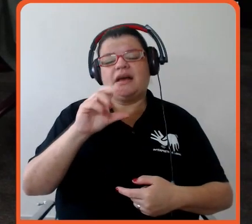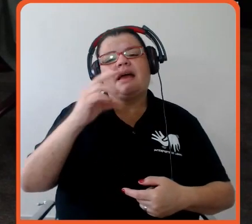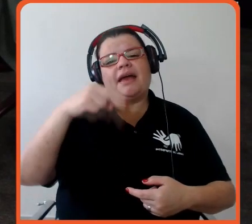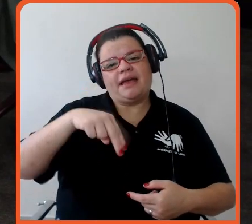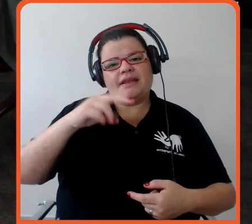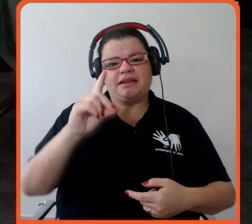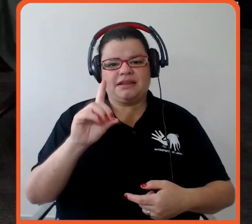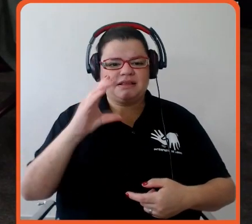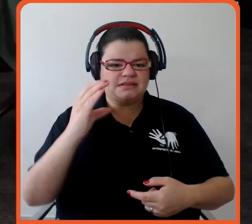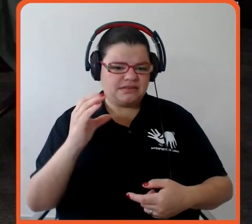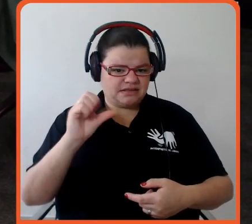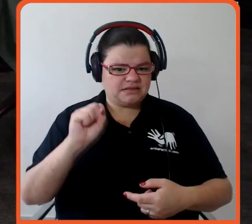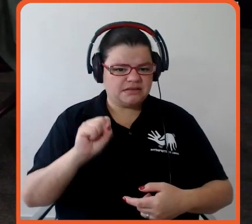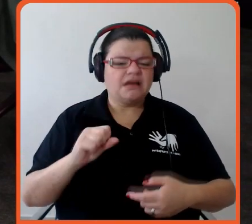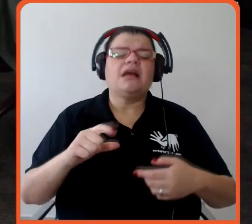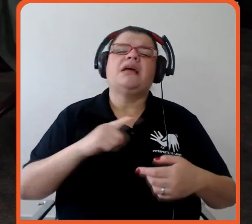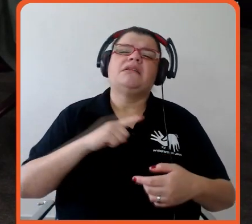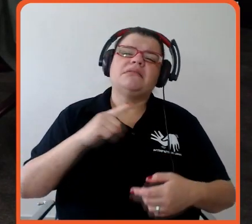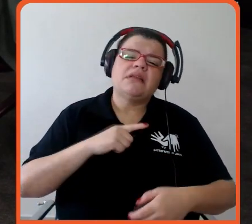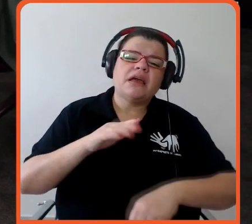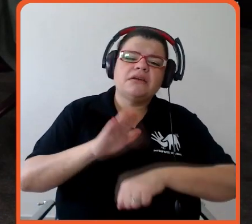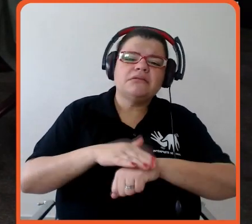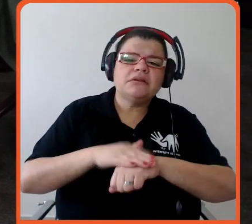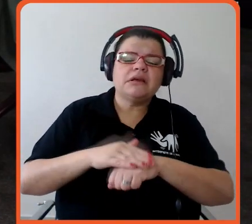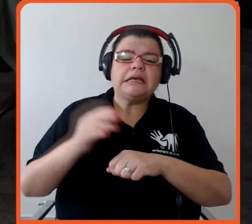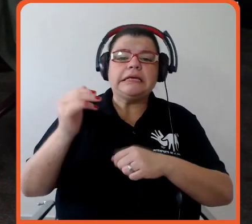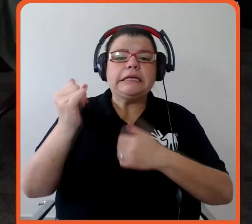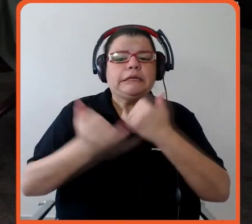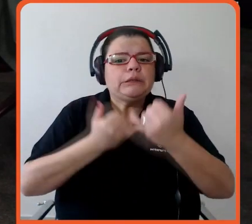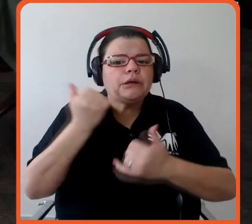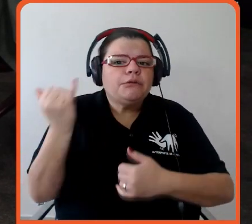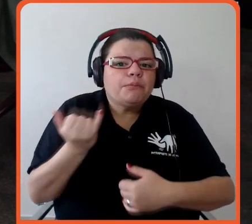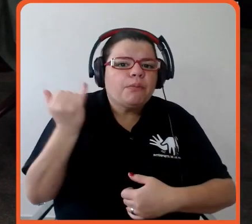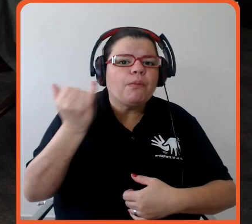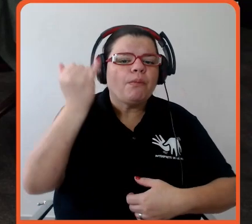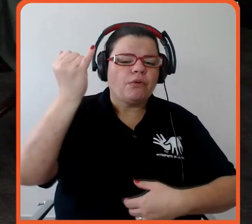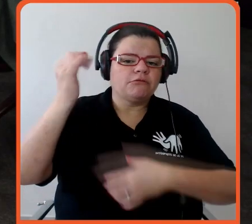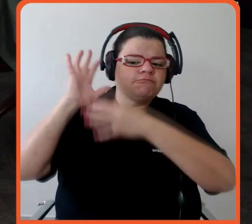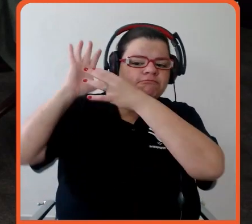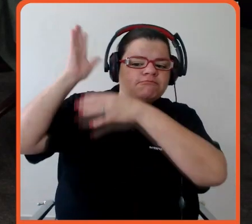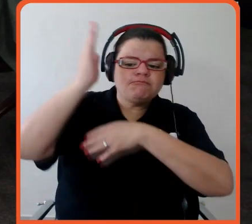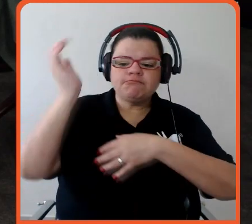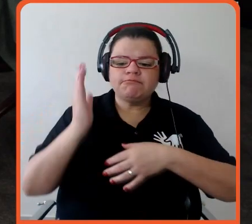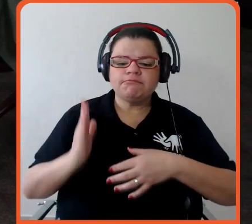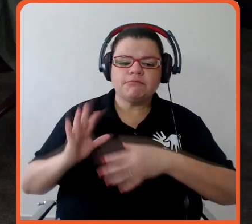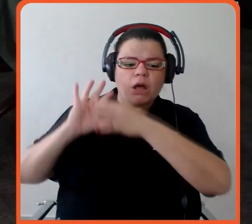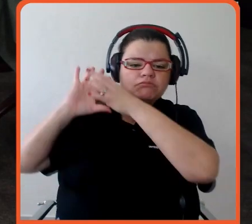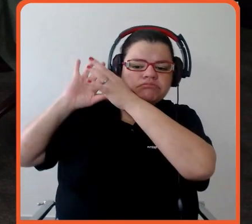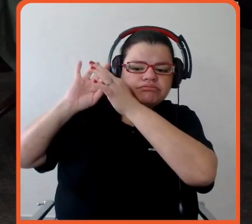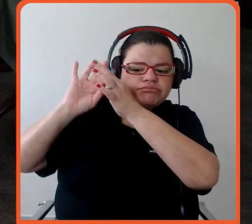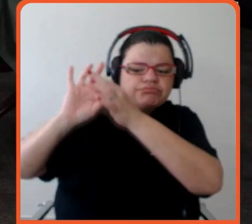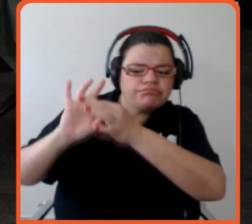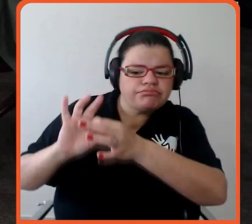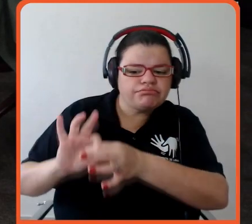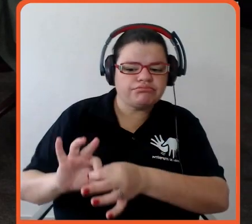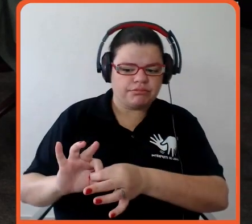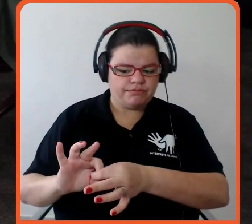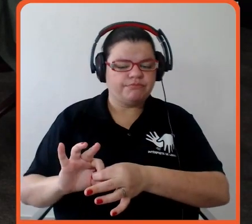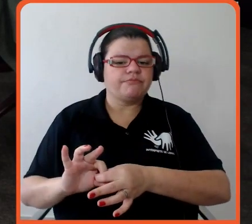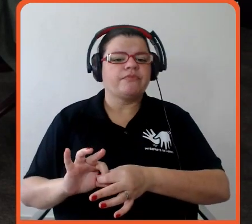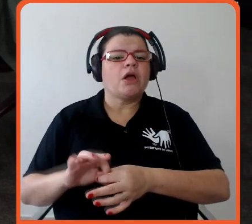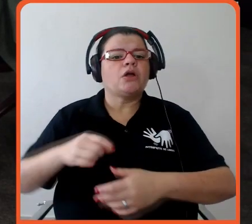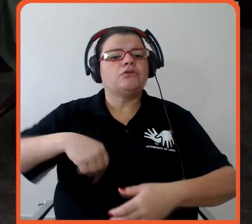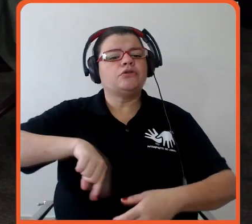Brasil tem um papel importante nesse contexto para falar do nosso papel. Aí a gente saiu de lá exatamente com essa